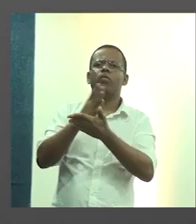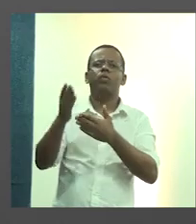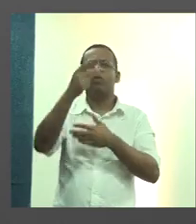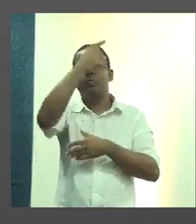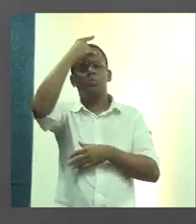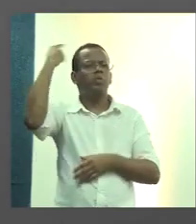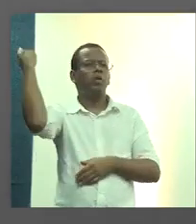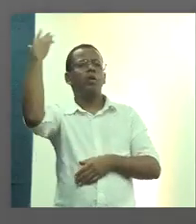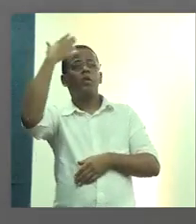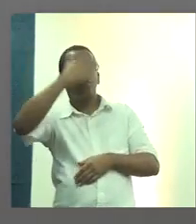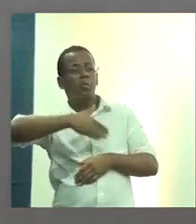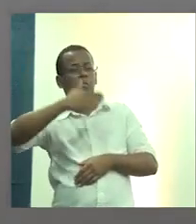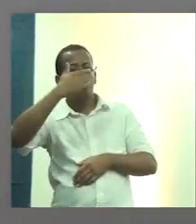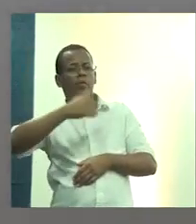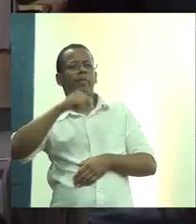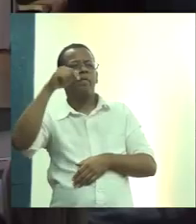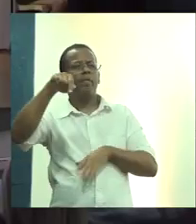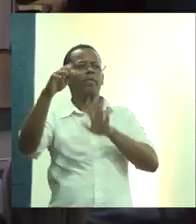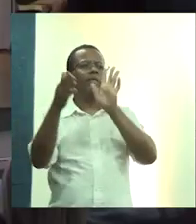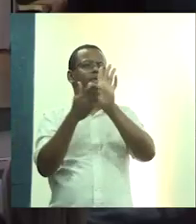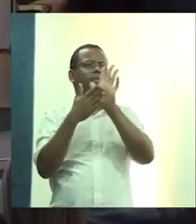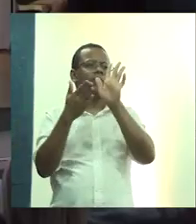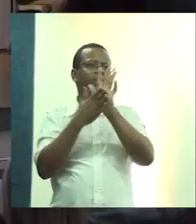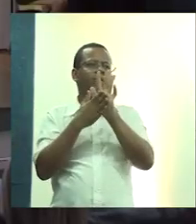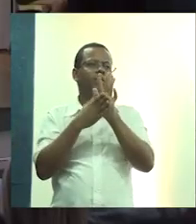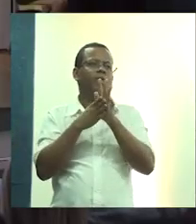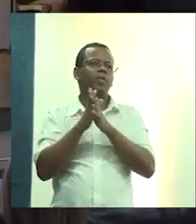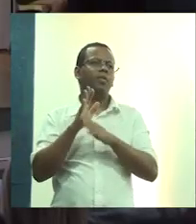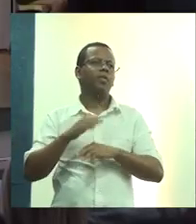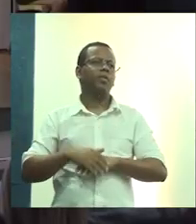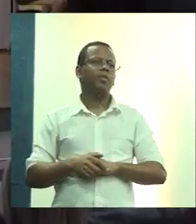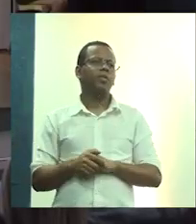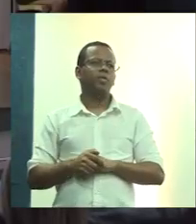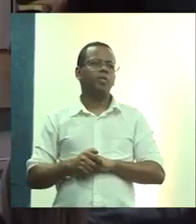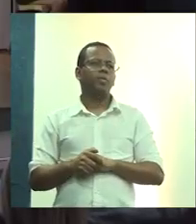testemunhas, enfim, lá. Aqui eu acho que são